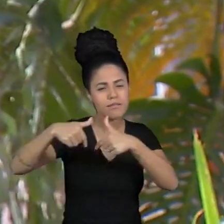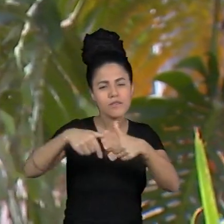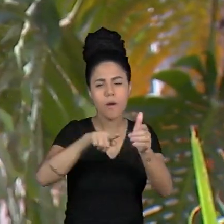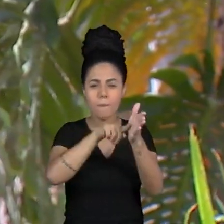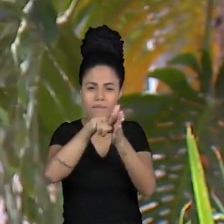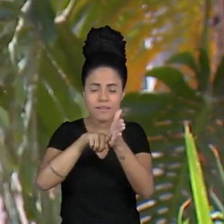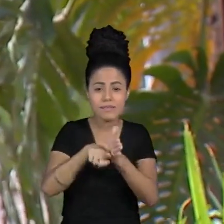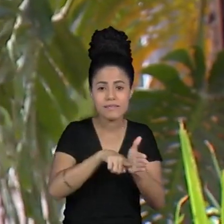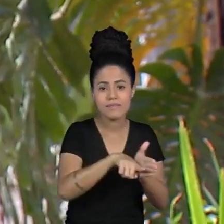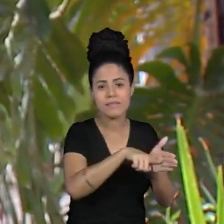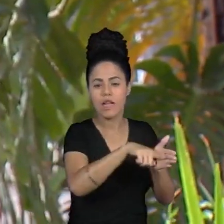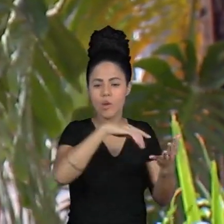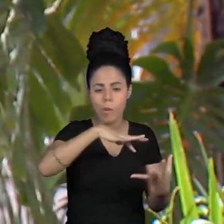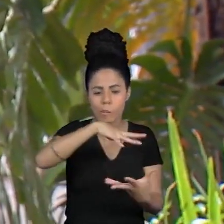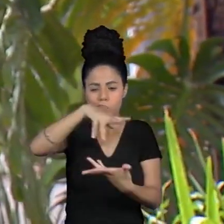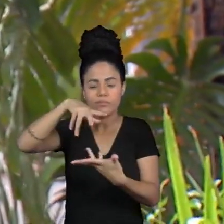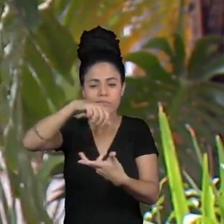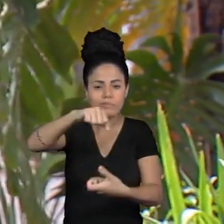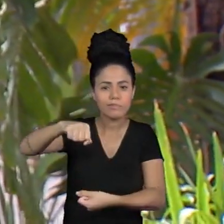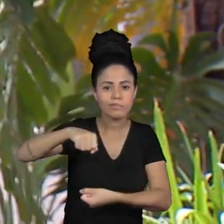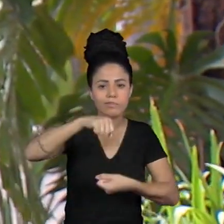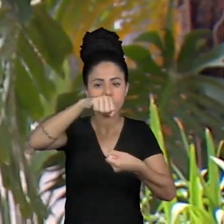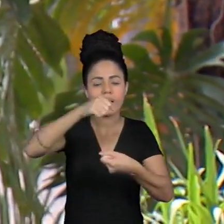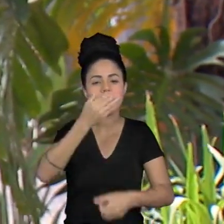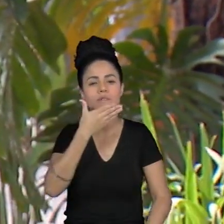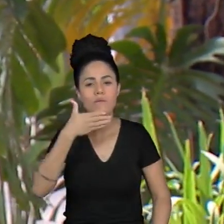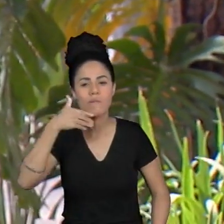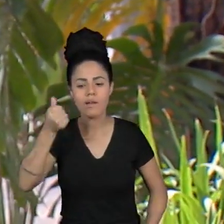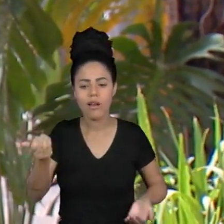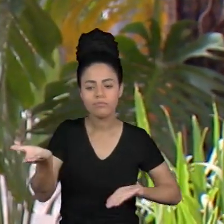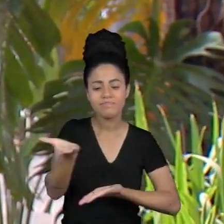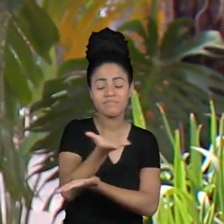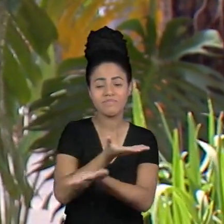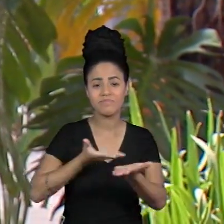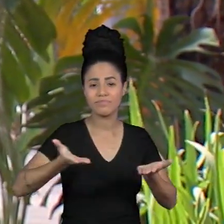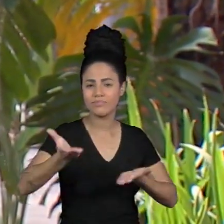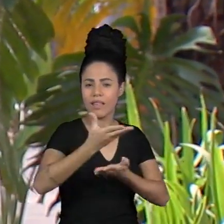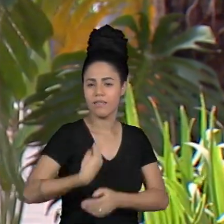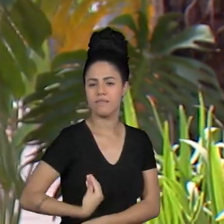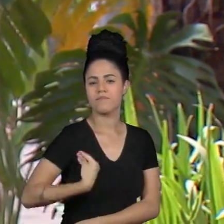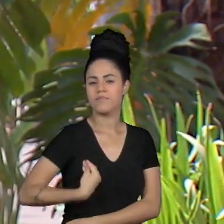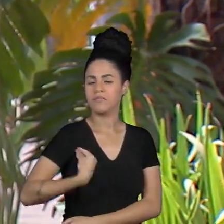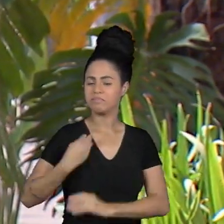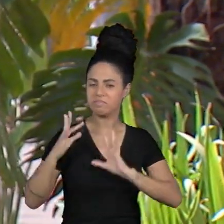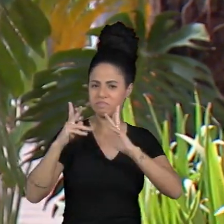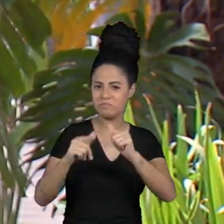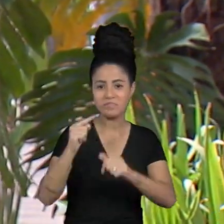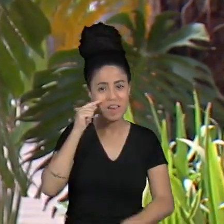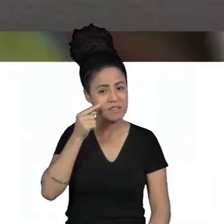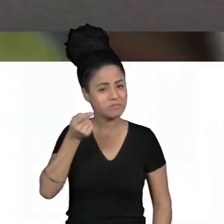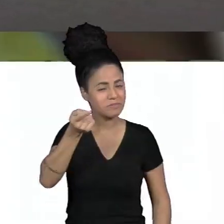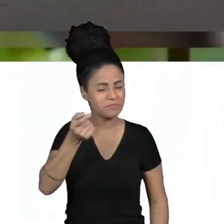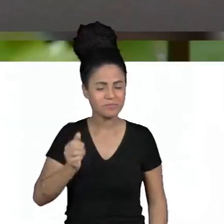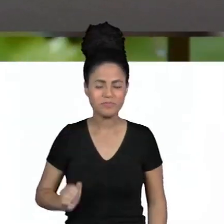por um mundo sustentável em harmonia com todas as formas de vida até lá